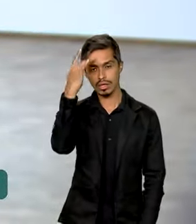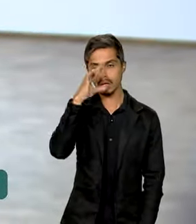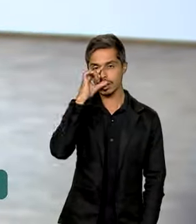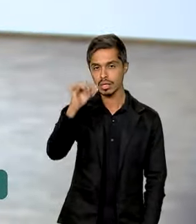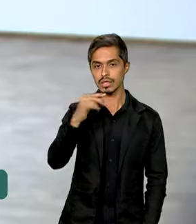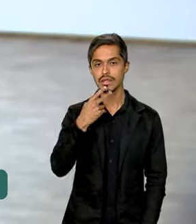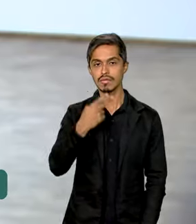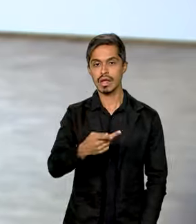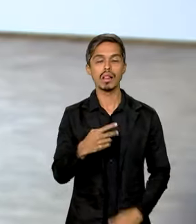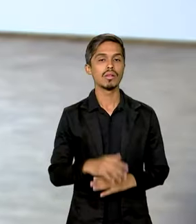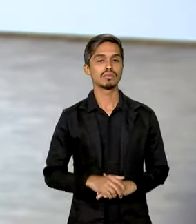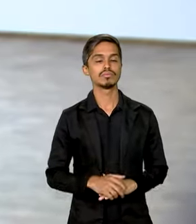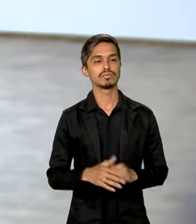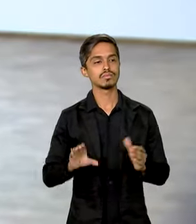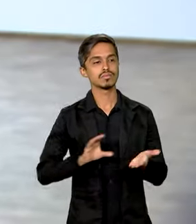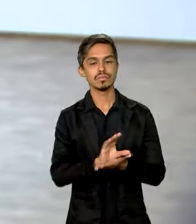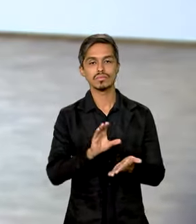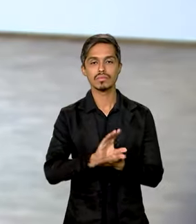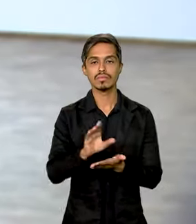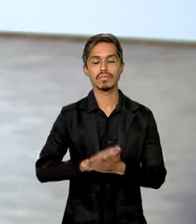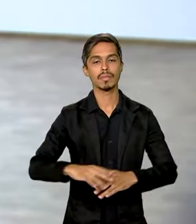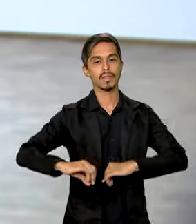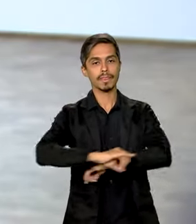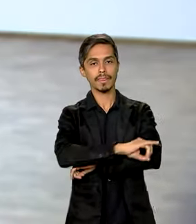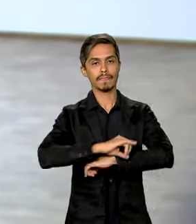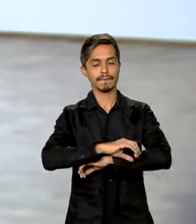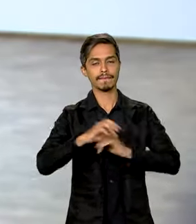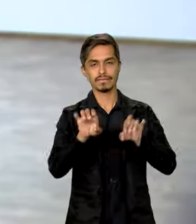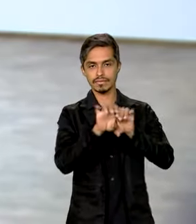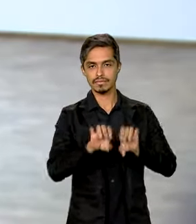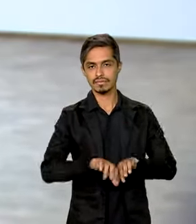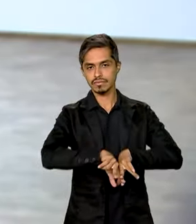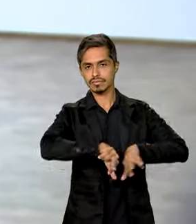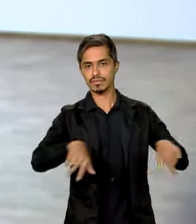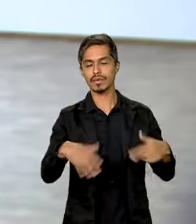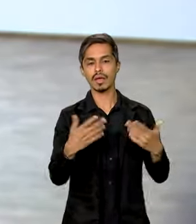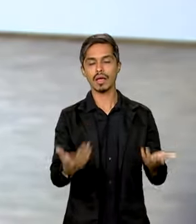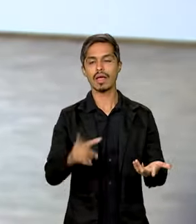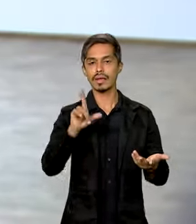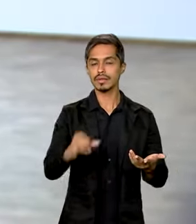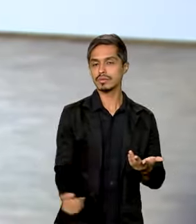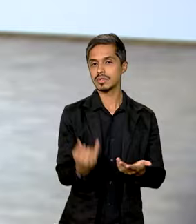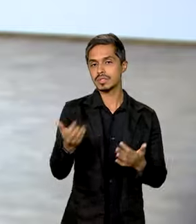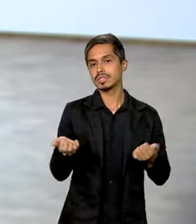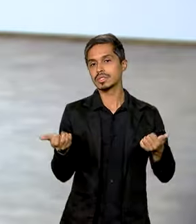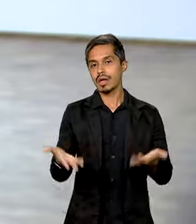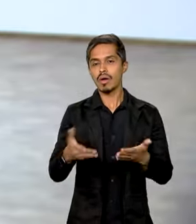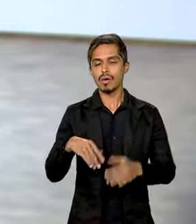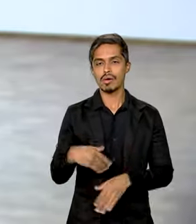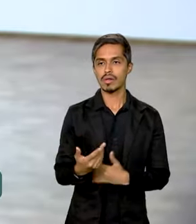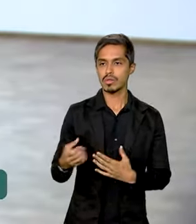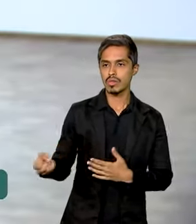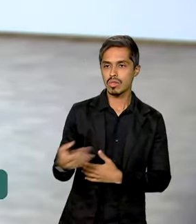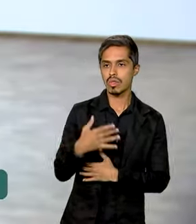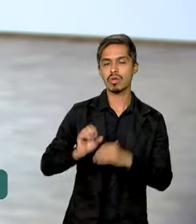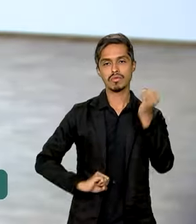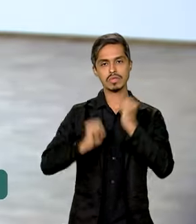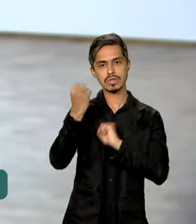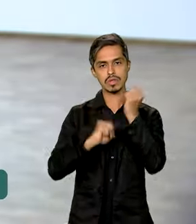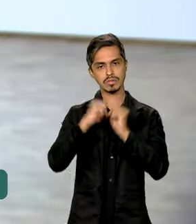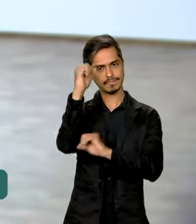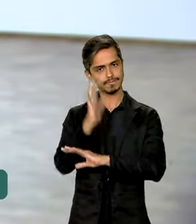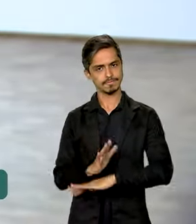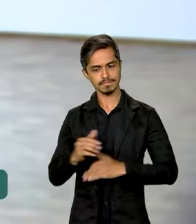destacou que investimentos em infraestrutura são essenciais para garantir que a nova indústria